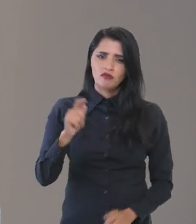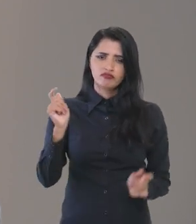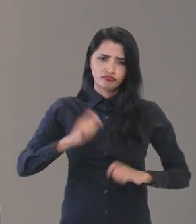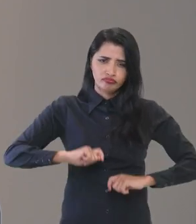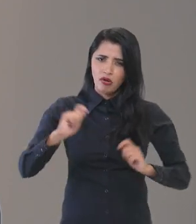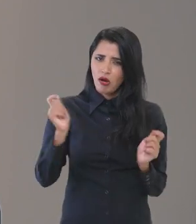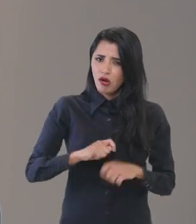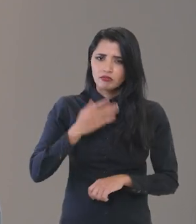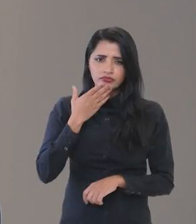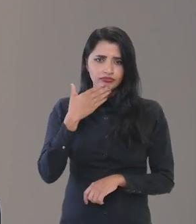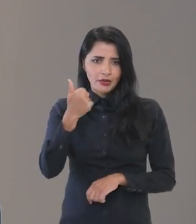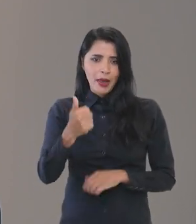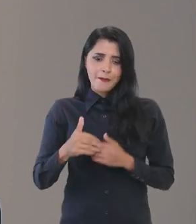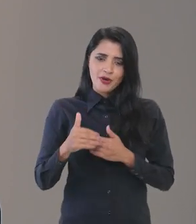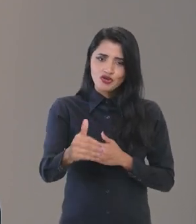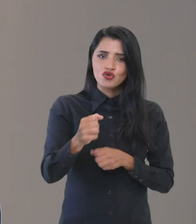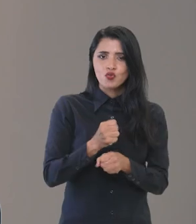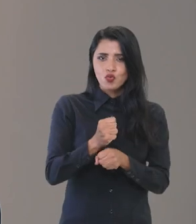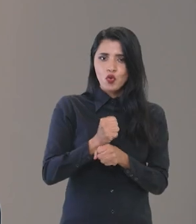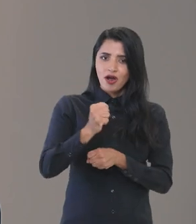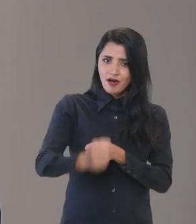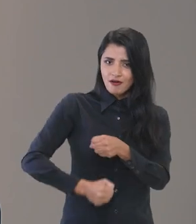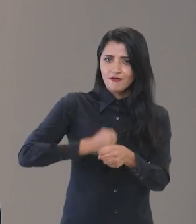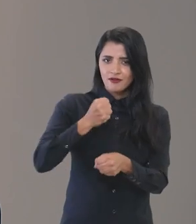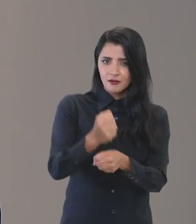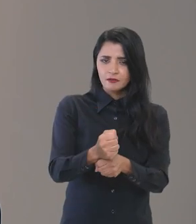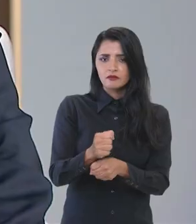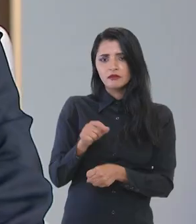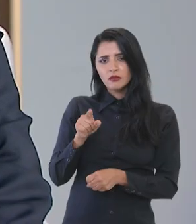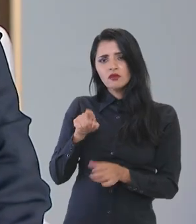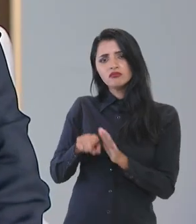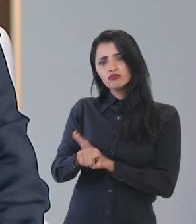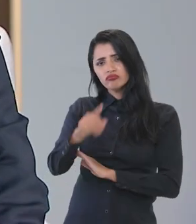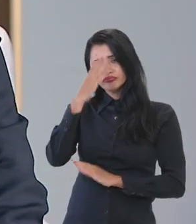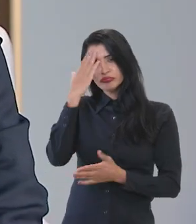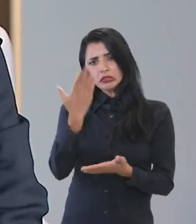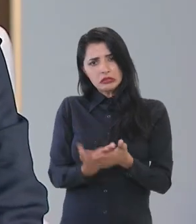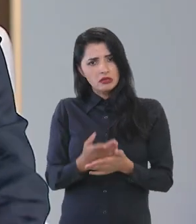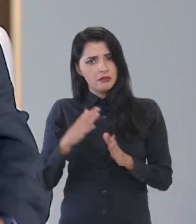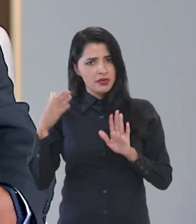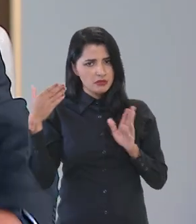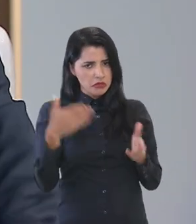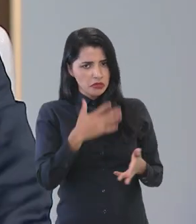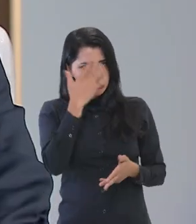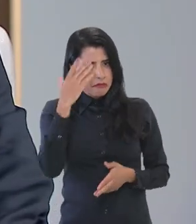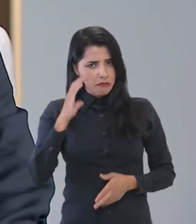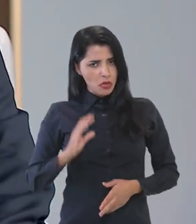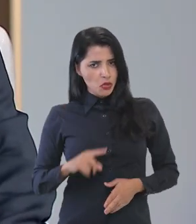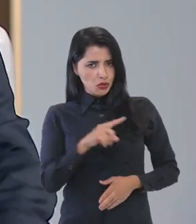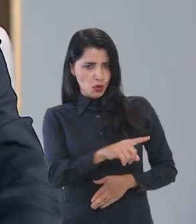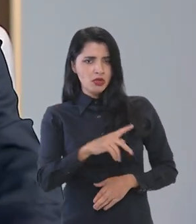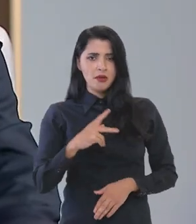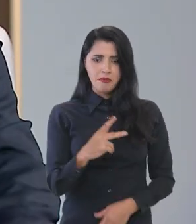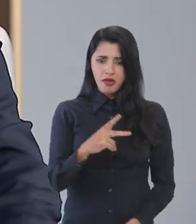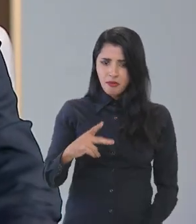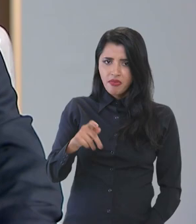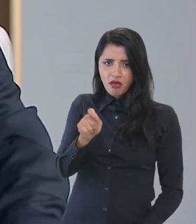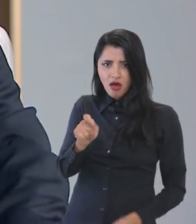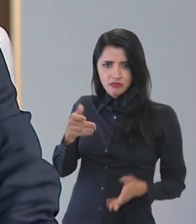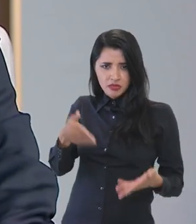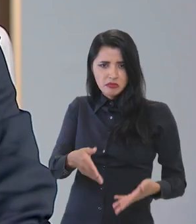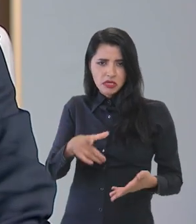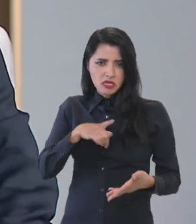serão muito potencializadas a partir do ano que vem. O senhor acredita que essa participação dos cidadãos no plano